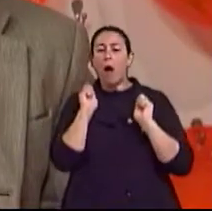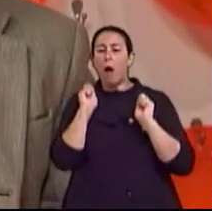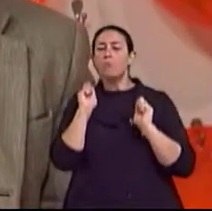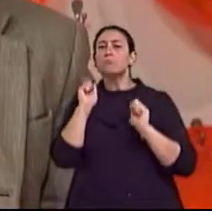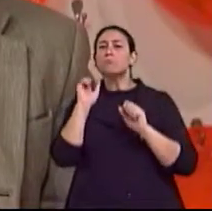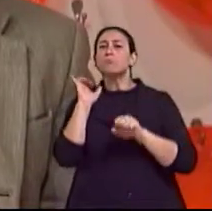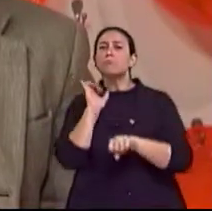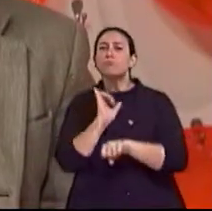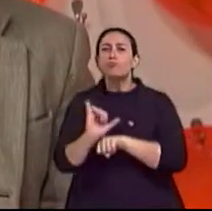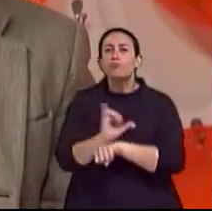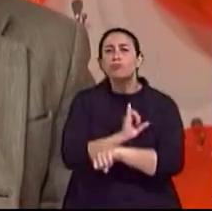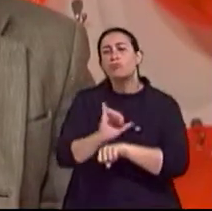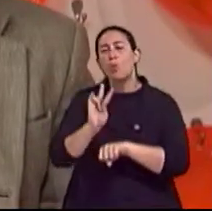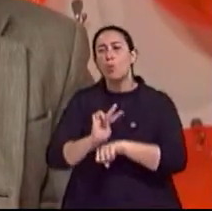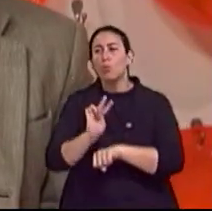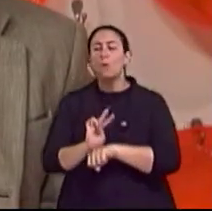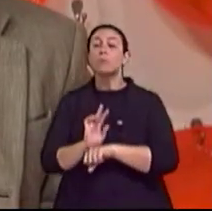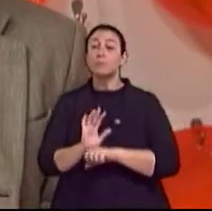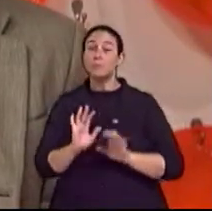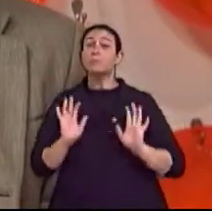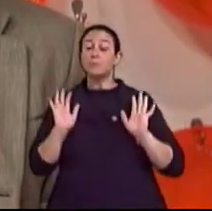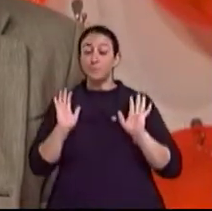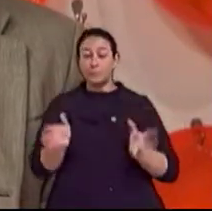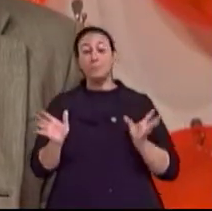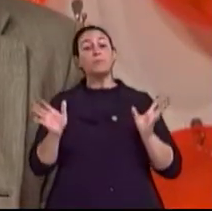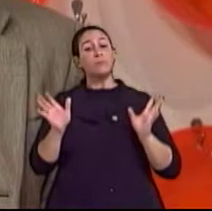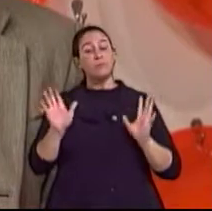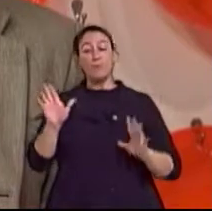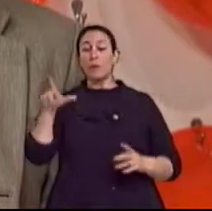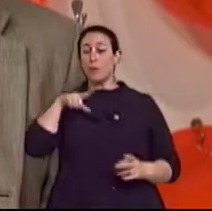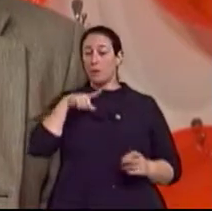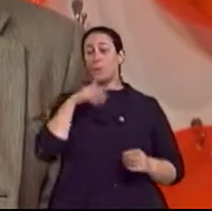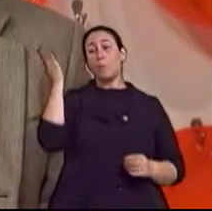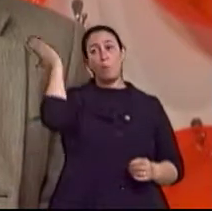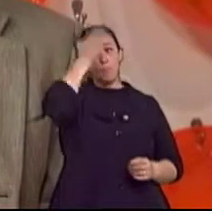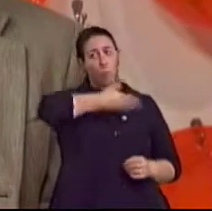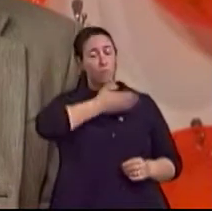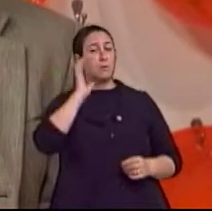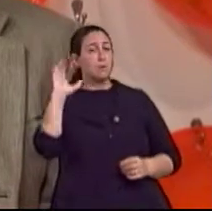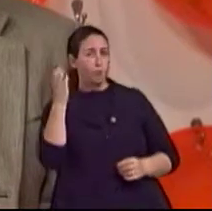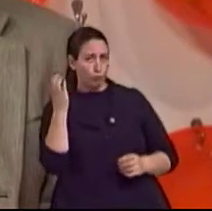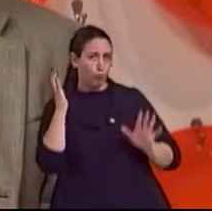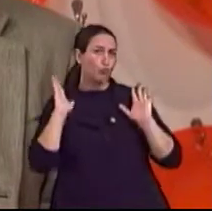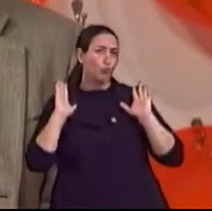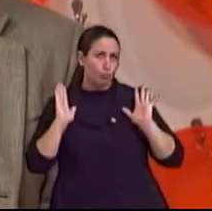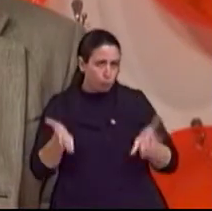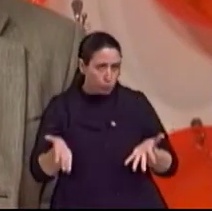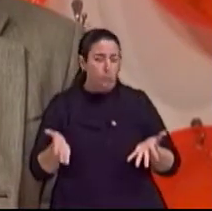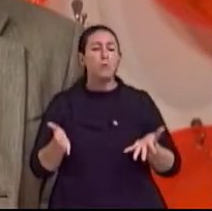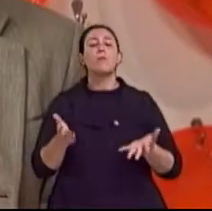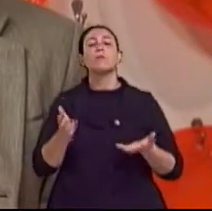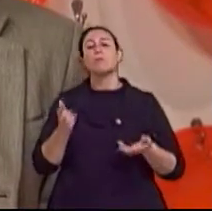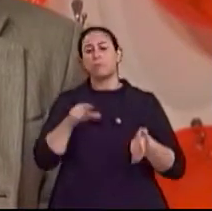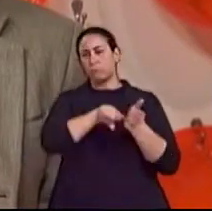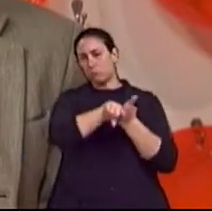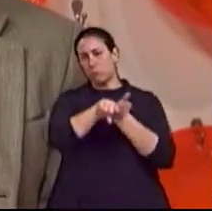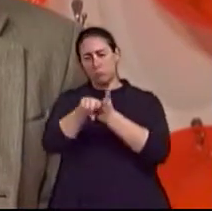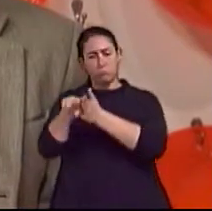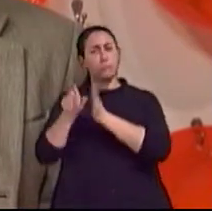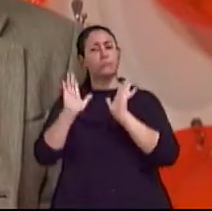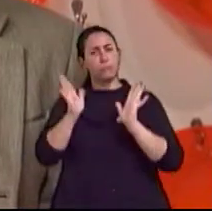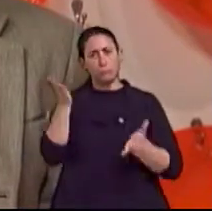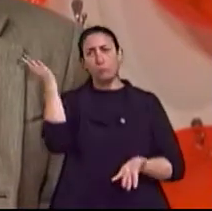comprovado cientificamente, né? Então, por exemplo, pessoas que têm um dos seus pais